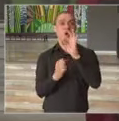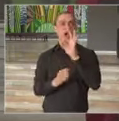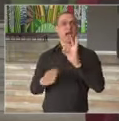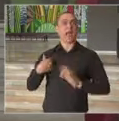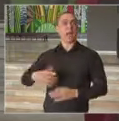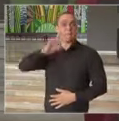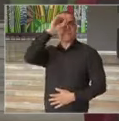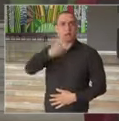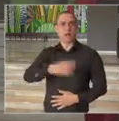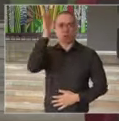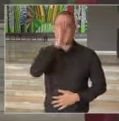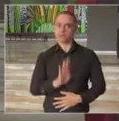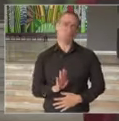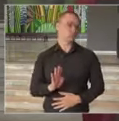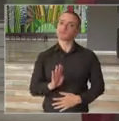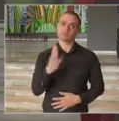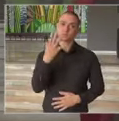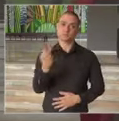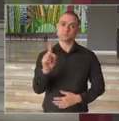autoritário no país.